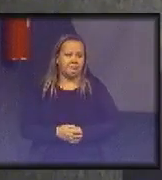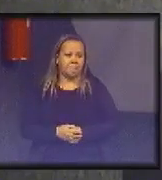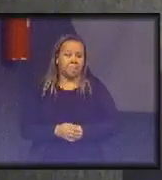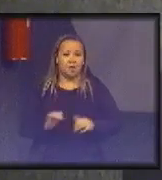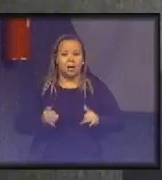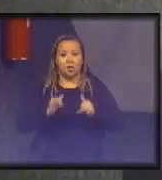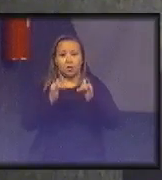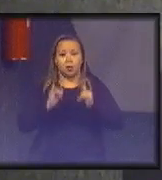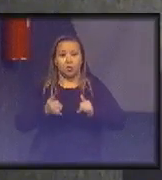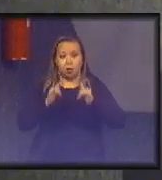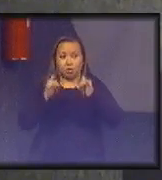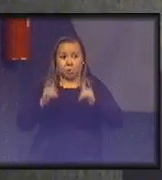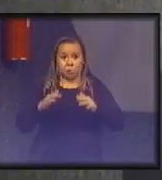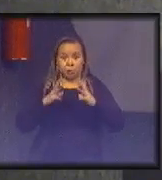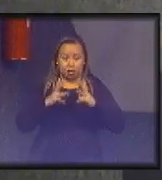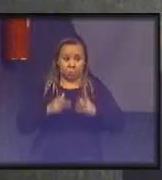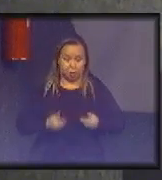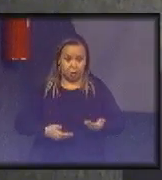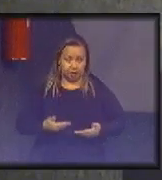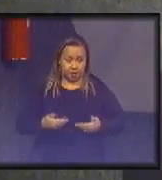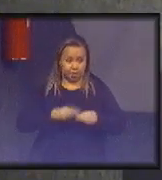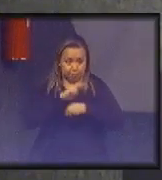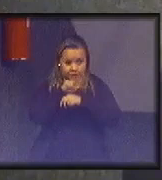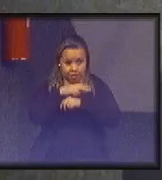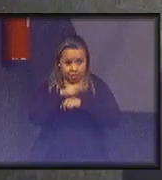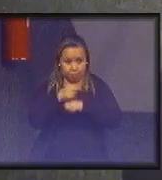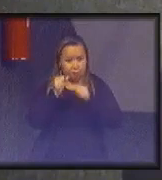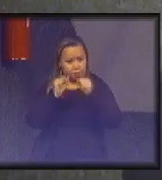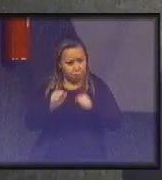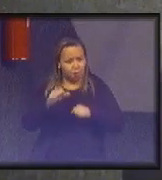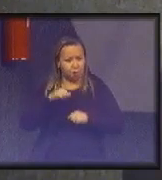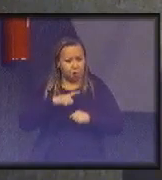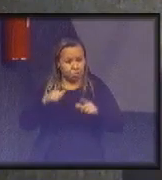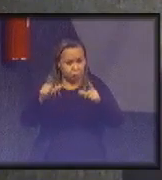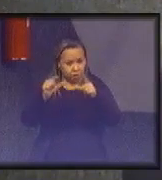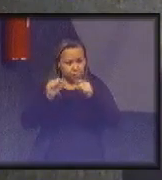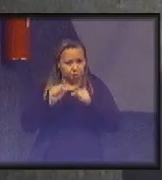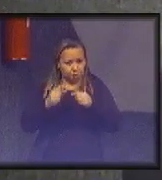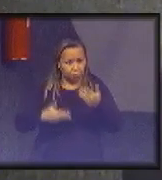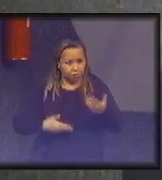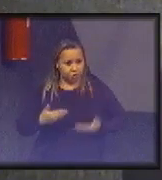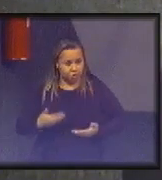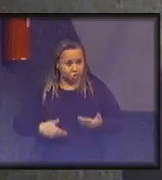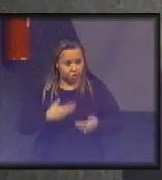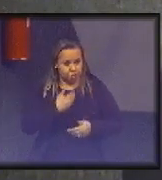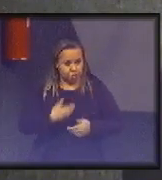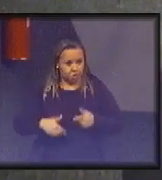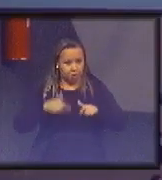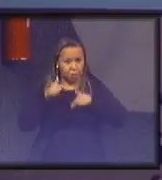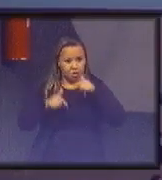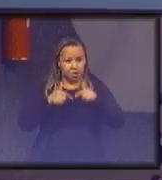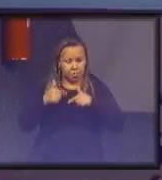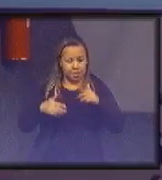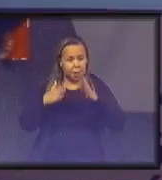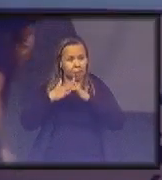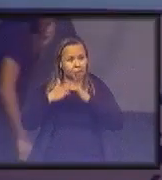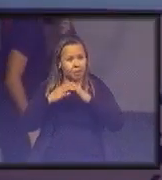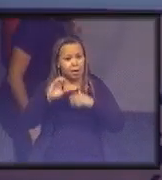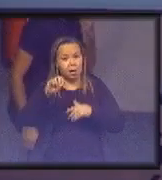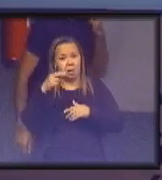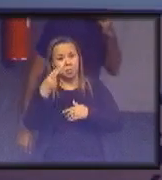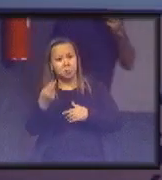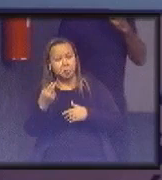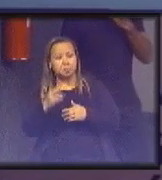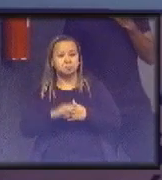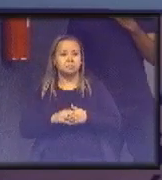Energia elétrica, limpeza e vigilância poderiam ter uma redução expressiva se o servidor trabalhar em casa, em teletrabalho? Sinto falta desse assunto